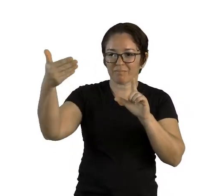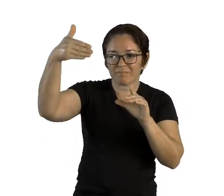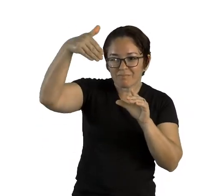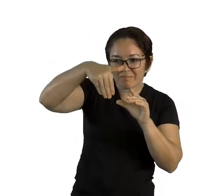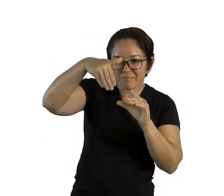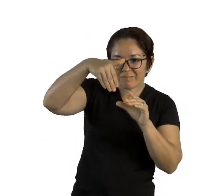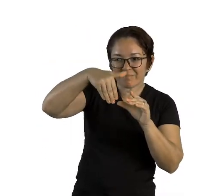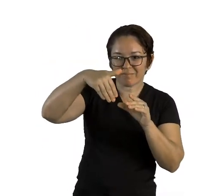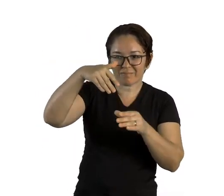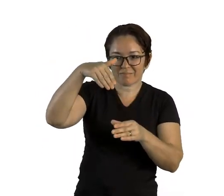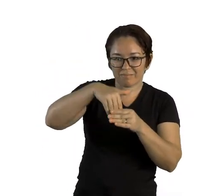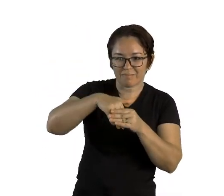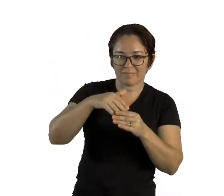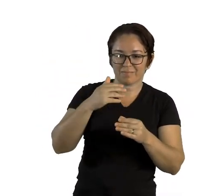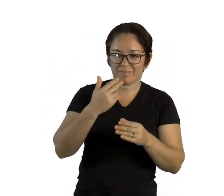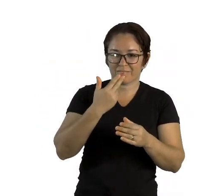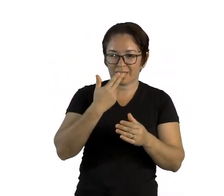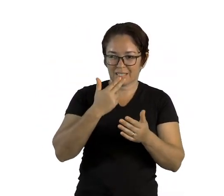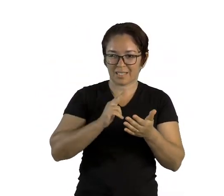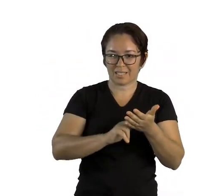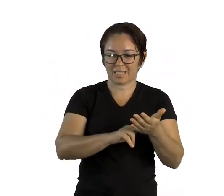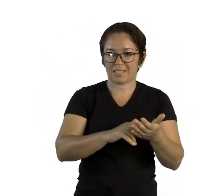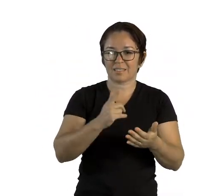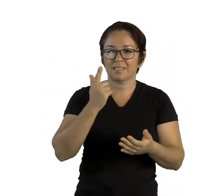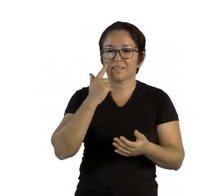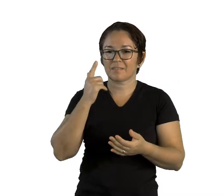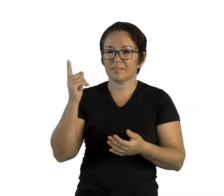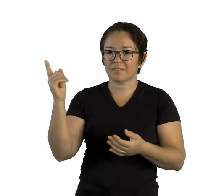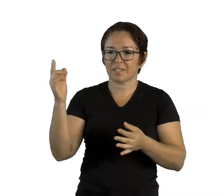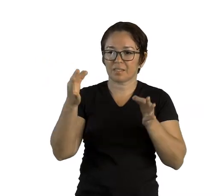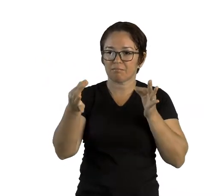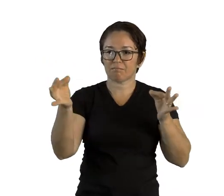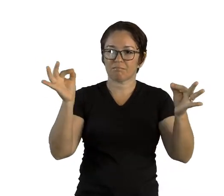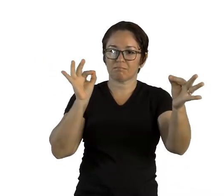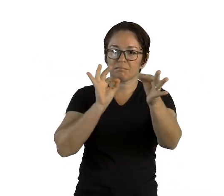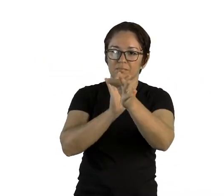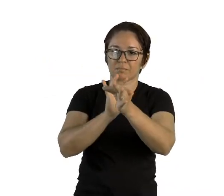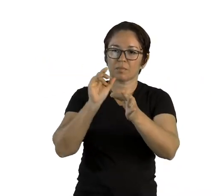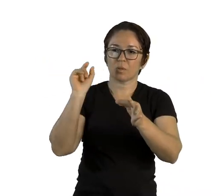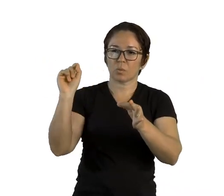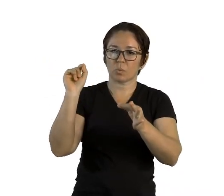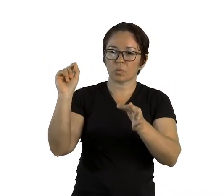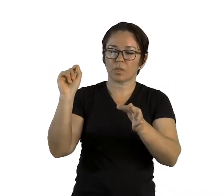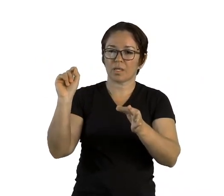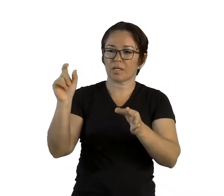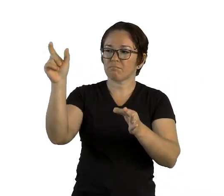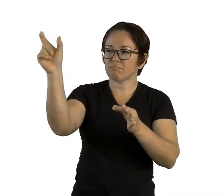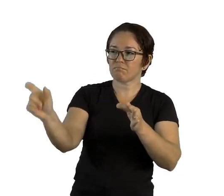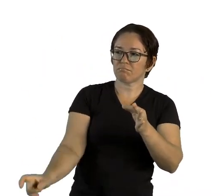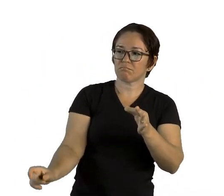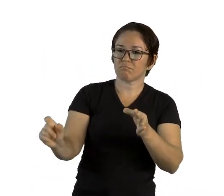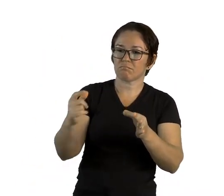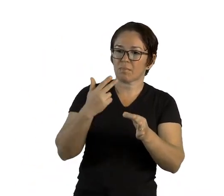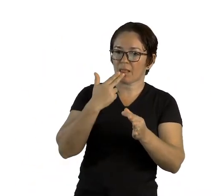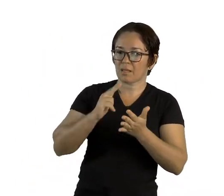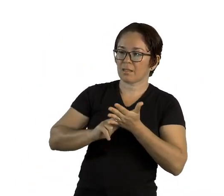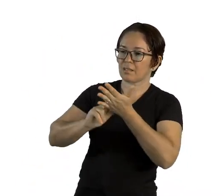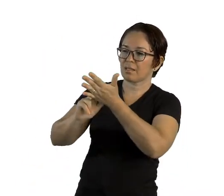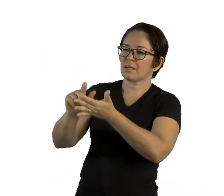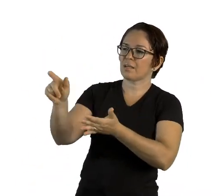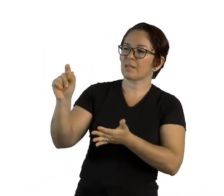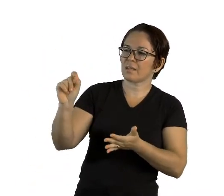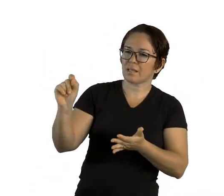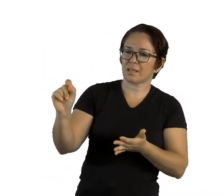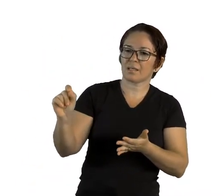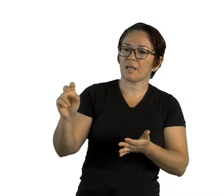a pessoa a quem eu vou escrever a minha carta. Então, destinatário. Coloque o nome completo dessa pessoa